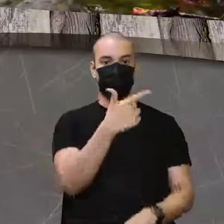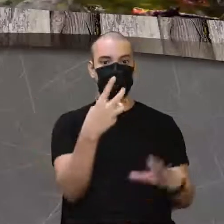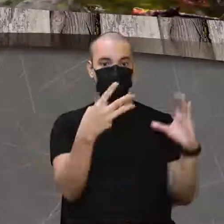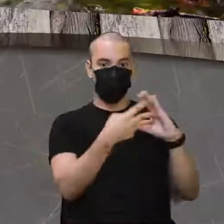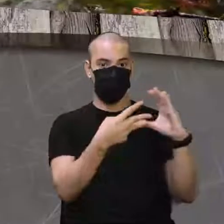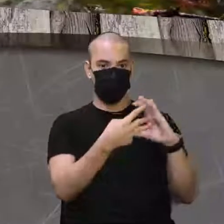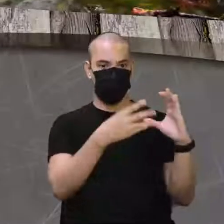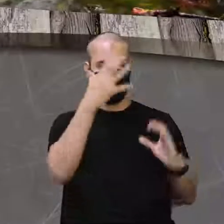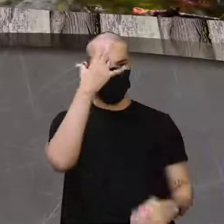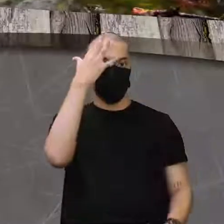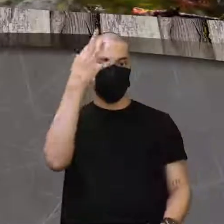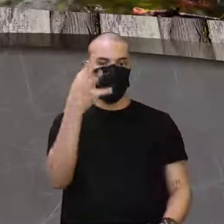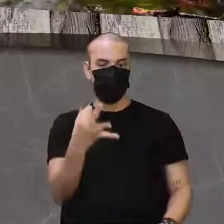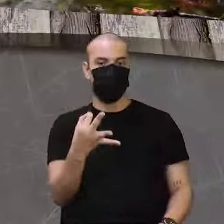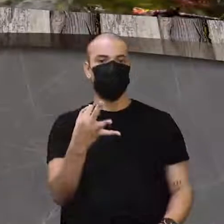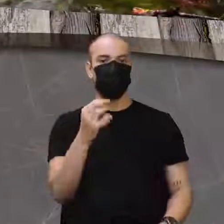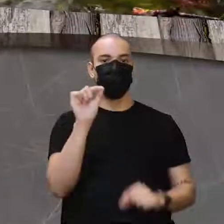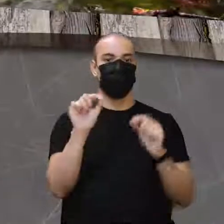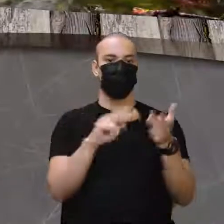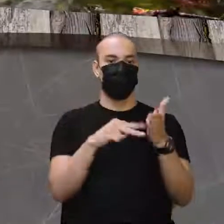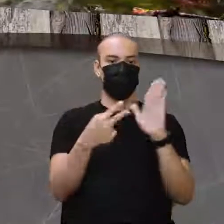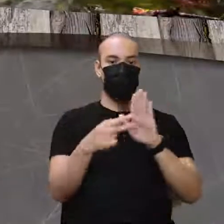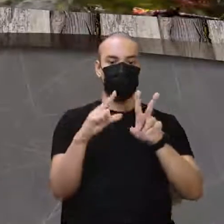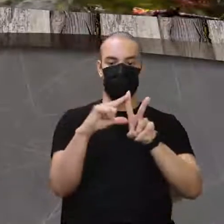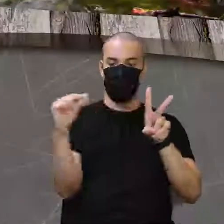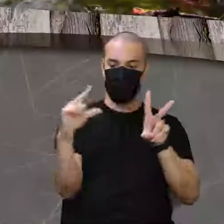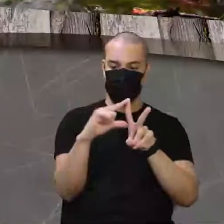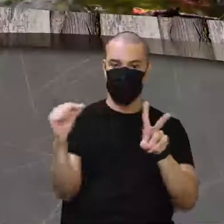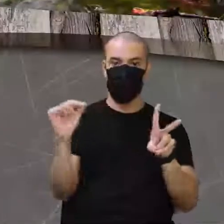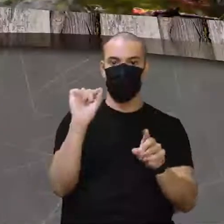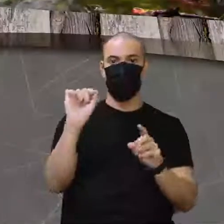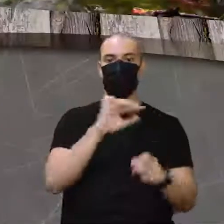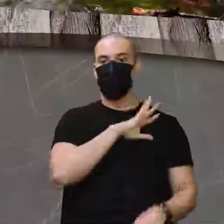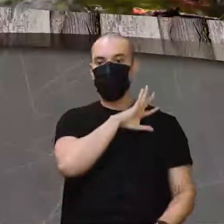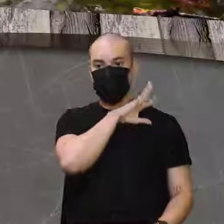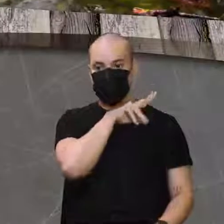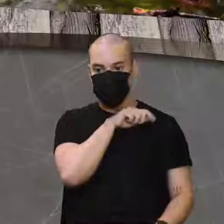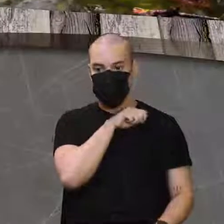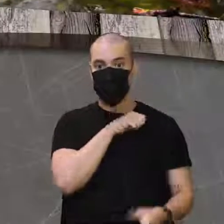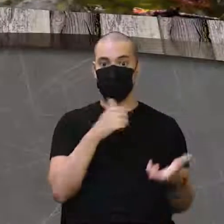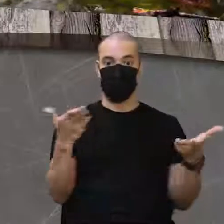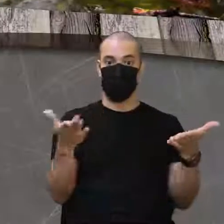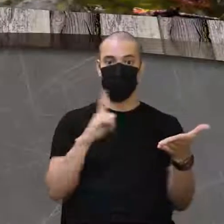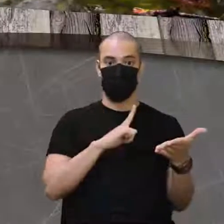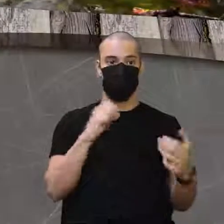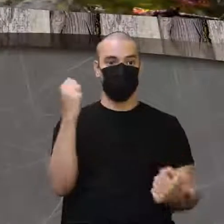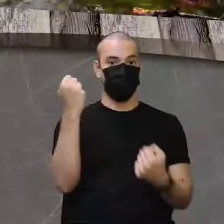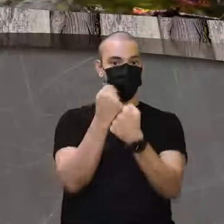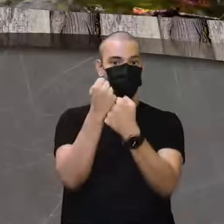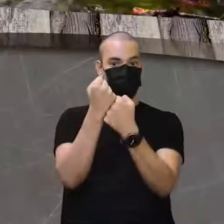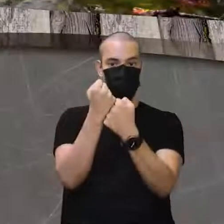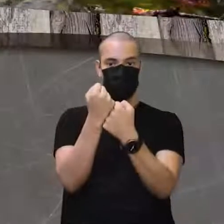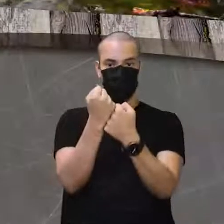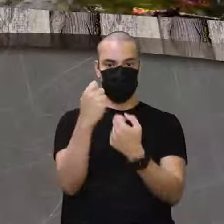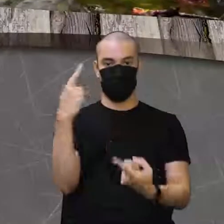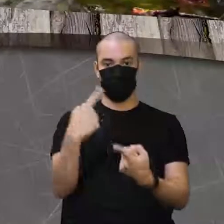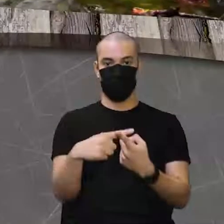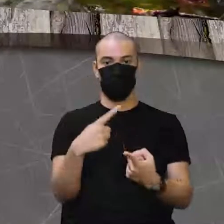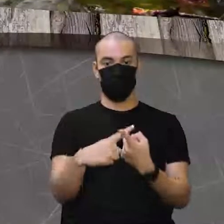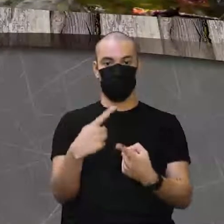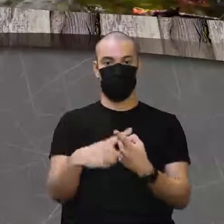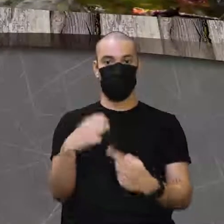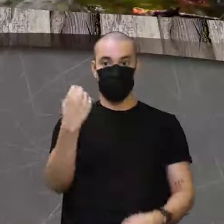a compreensão do que era uma célula vegetal, uma célula animal. Hoje nós temos todo esse suporte e a gente sabe, então,